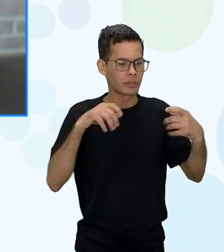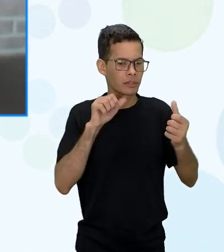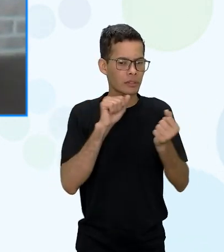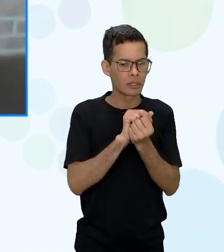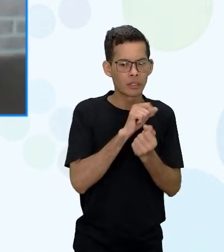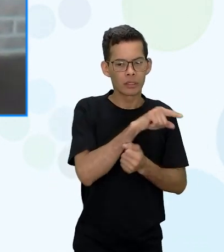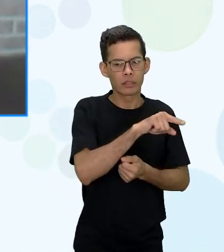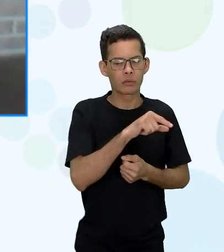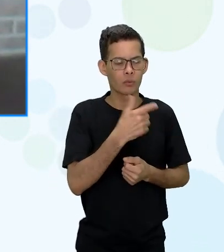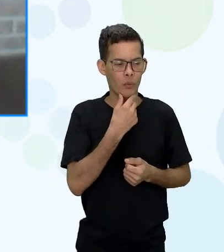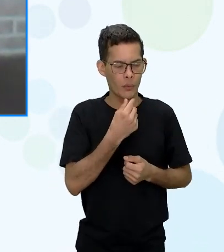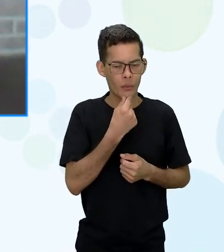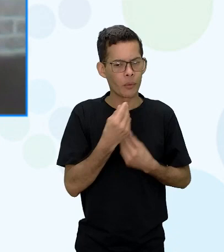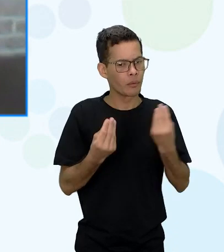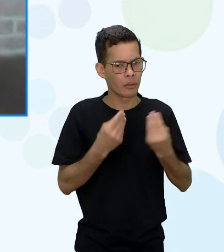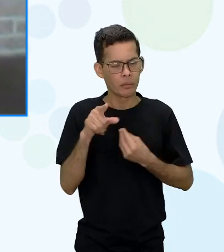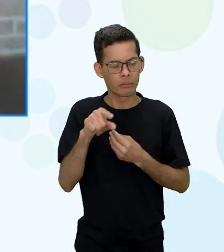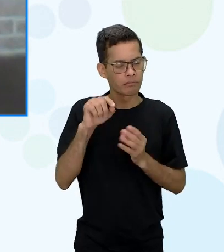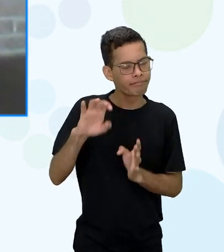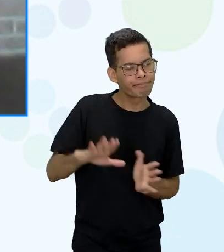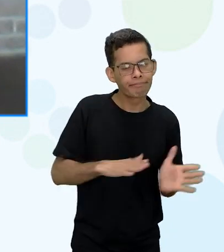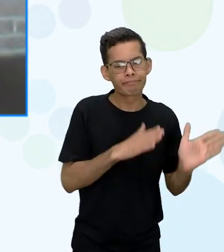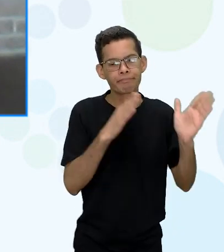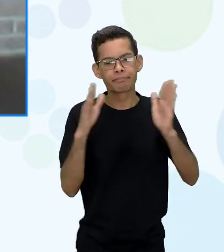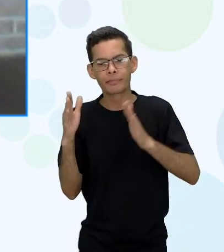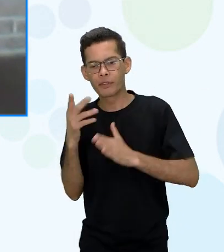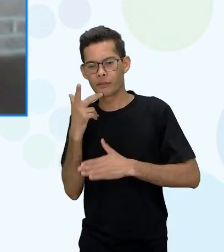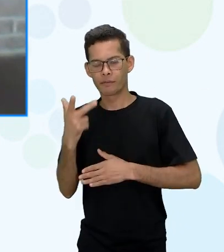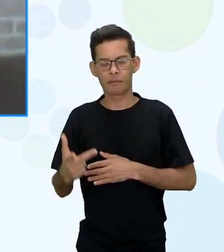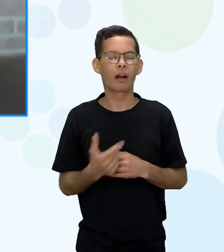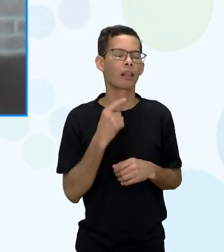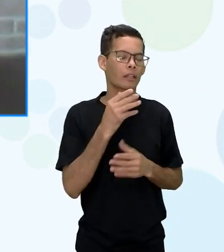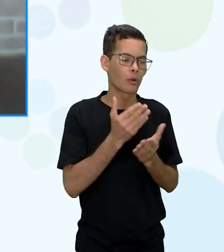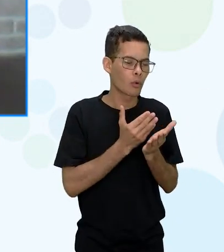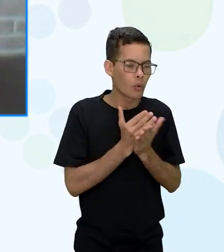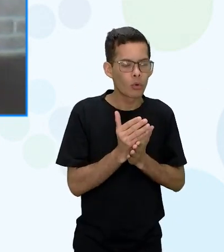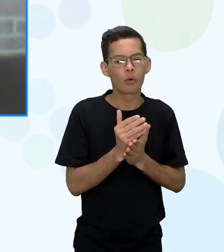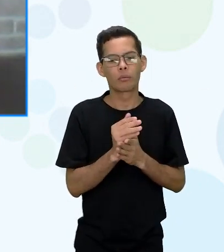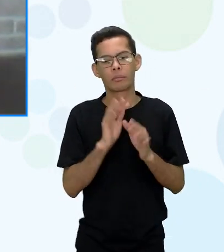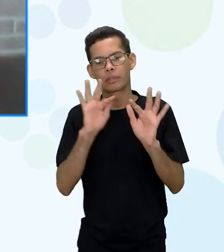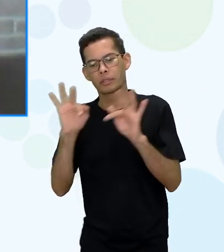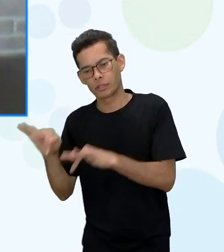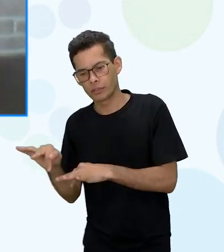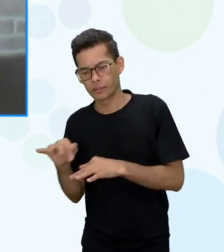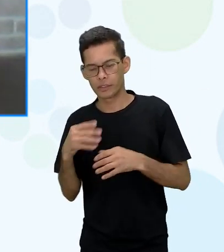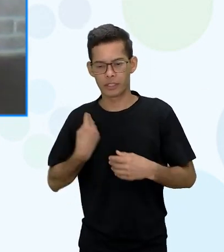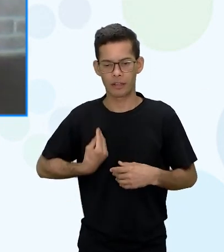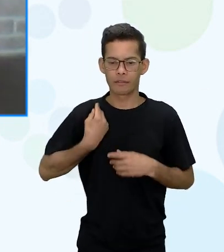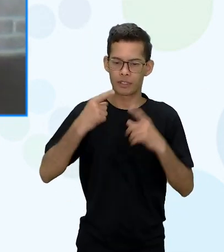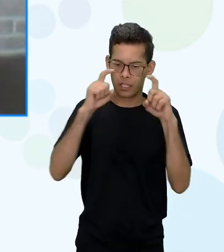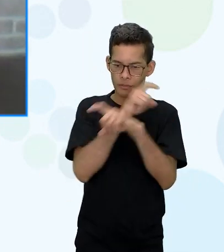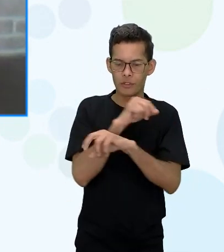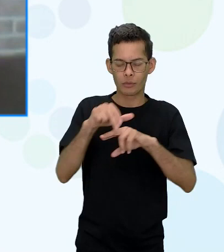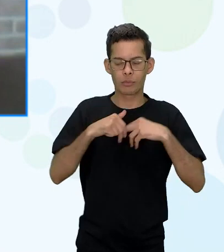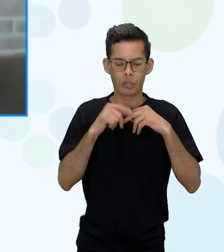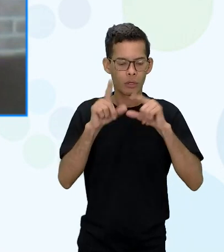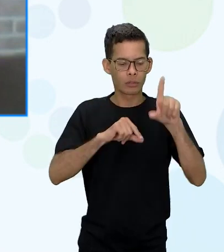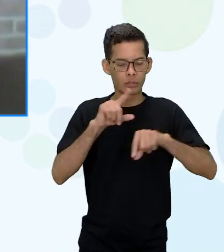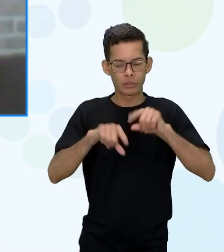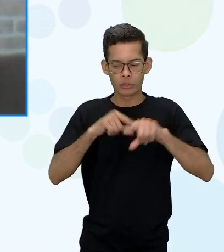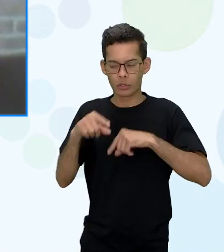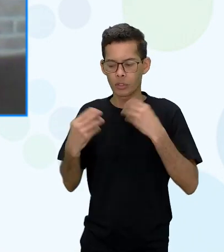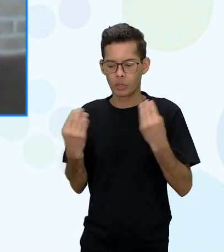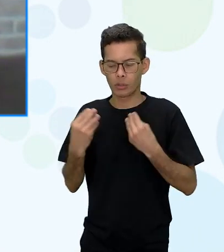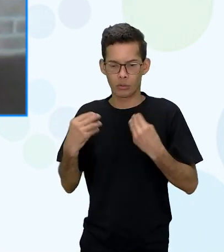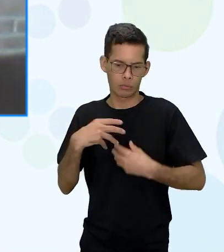né que isso ia ser o começo e o fim né da vida difícil que ela ia ter essa escolha e esse